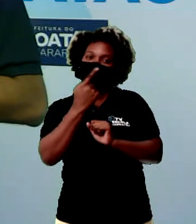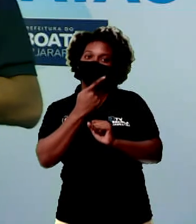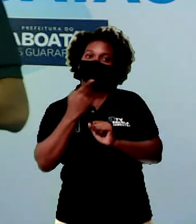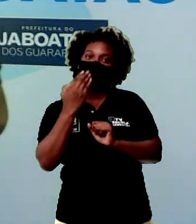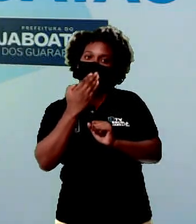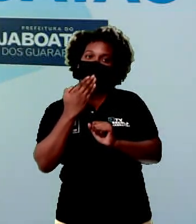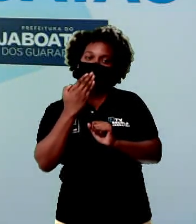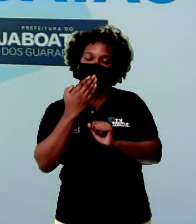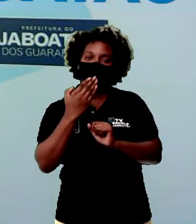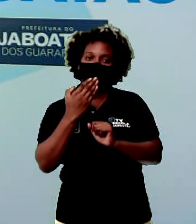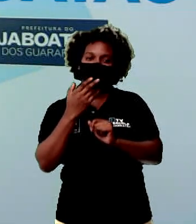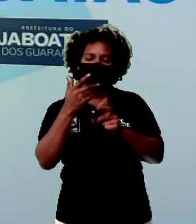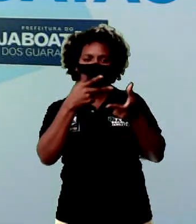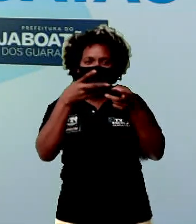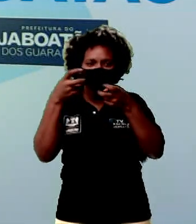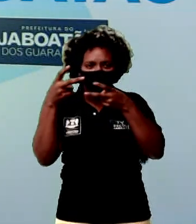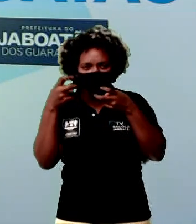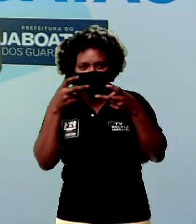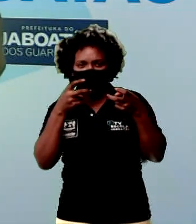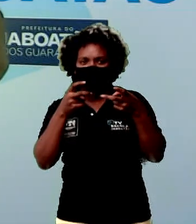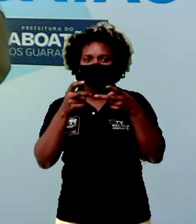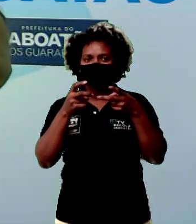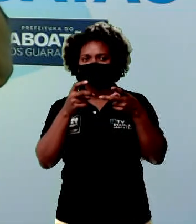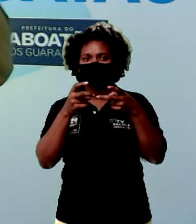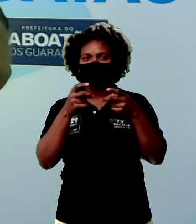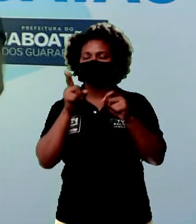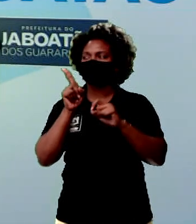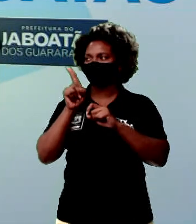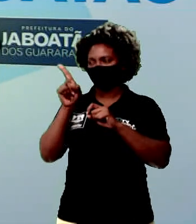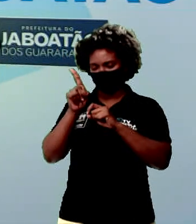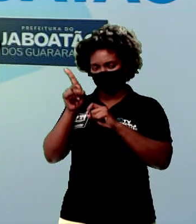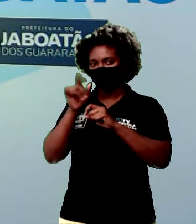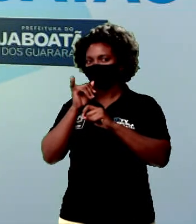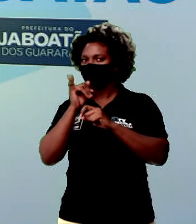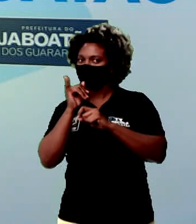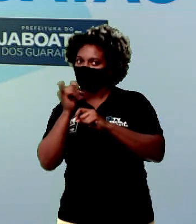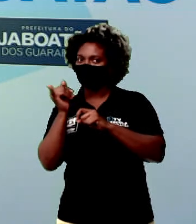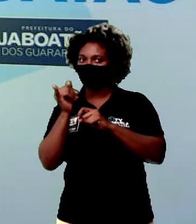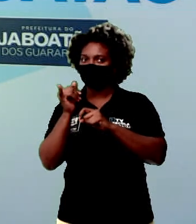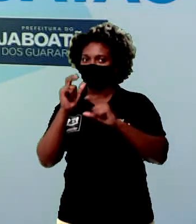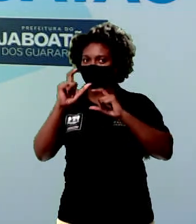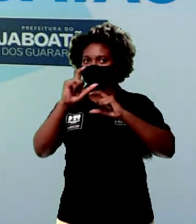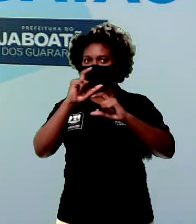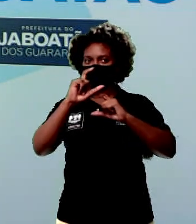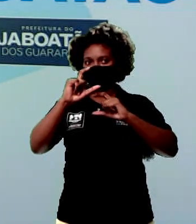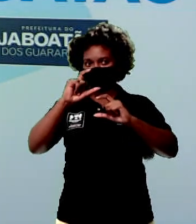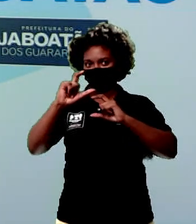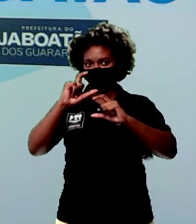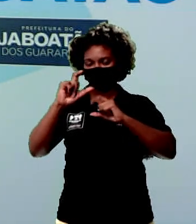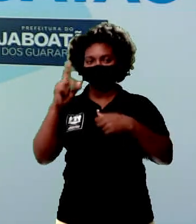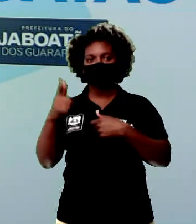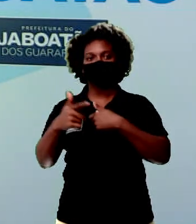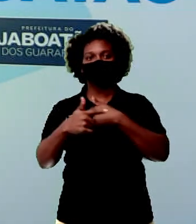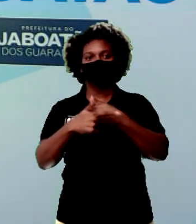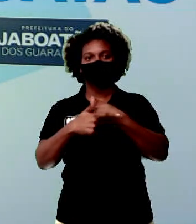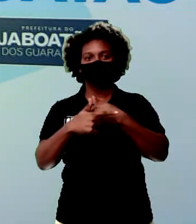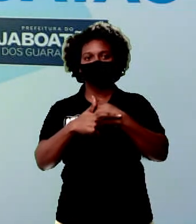Percebam que, neste caso, a tirinha, ela tinha uma função